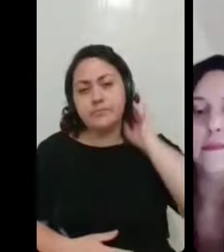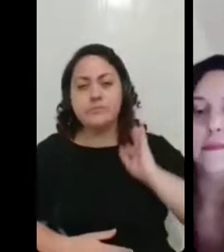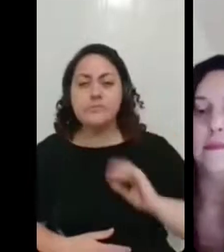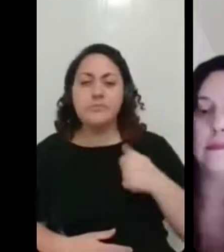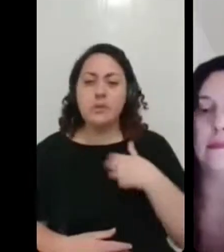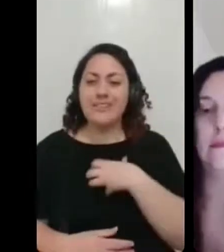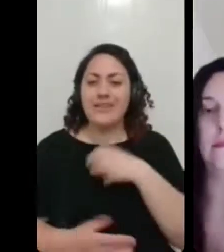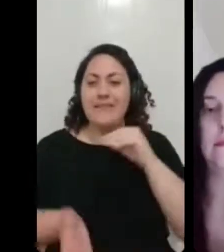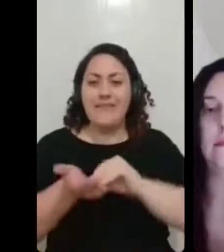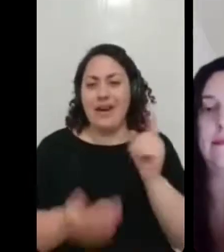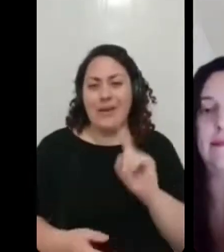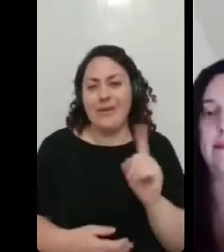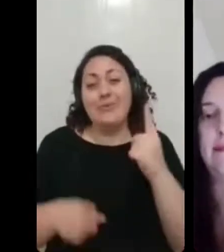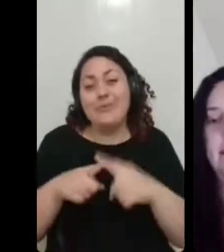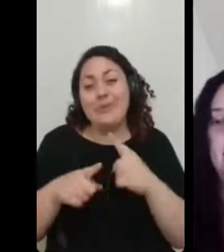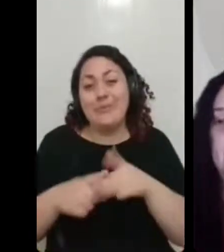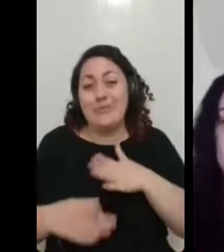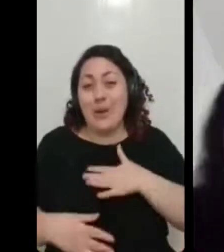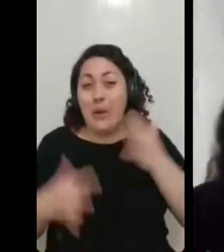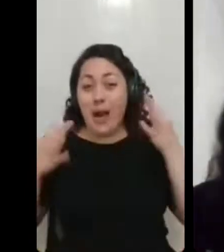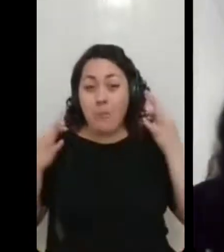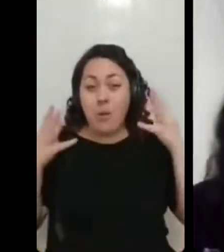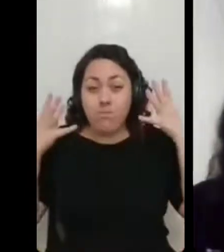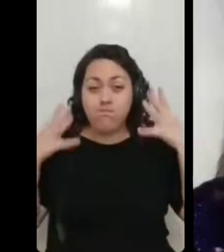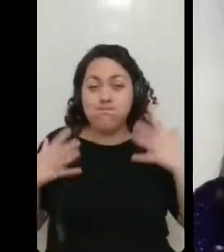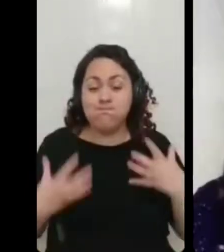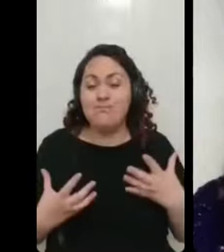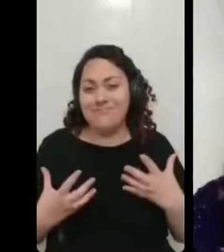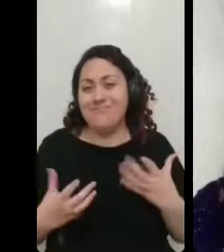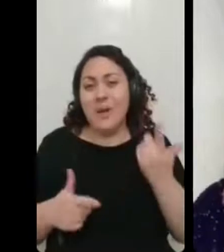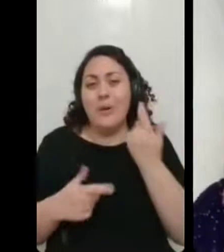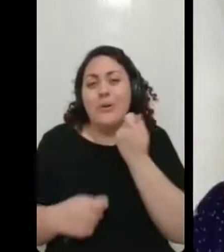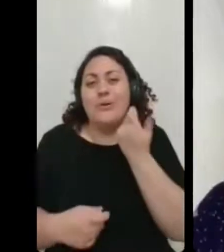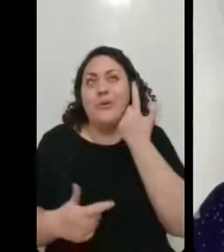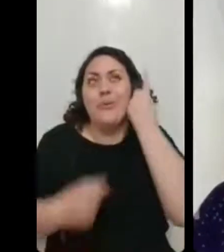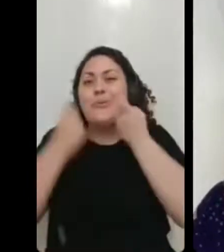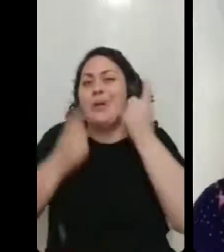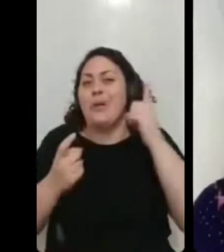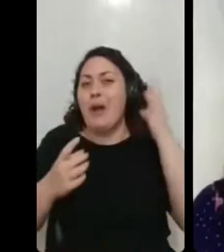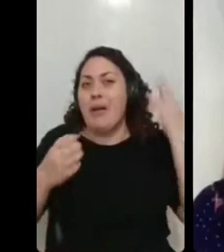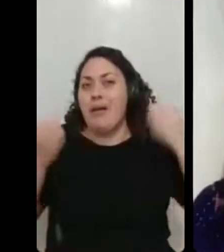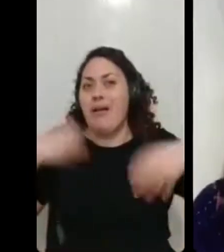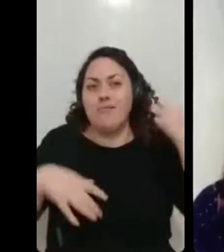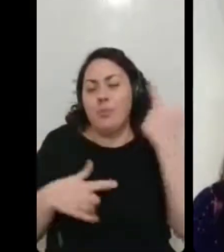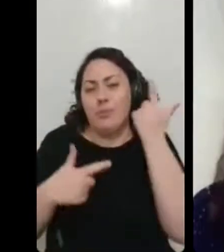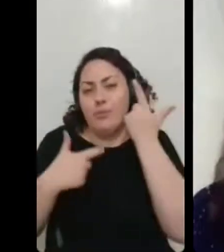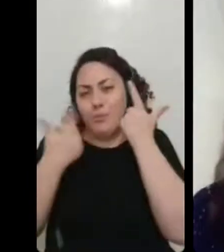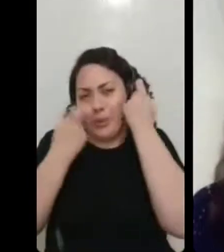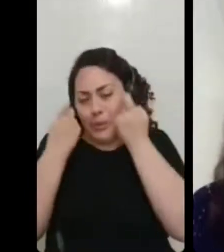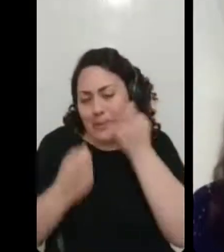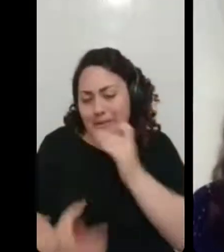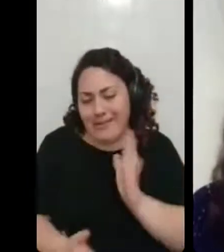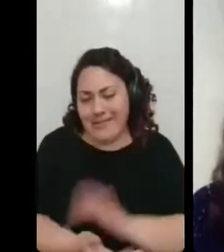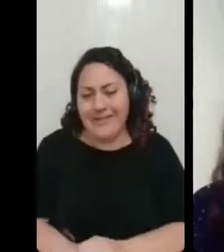eu sou muito cabeluda, assim, então, tenho bastante cabelo, então não senti